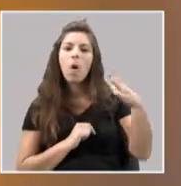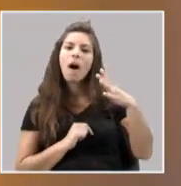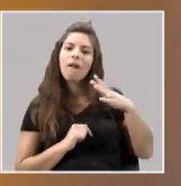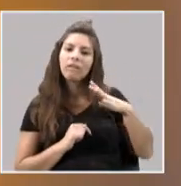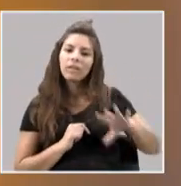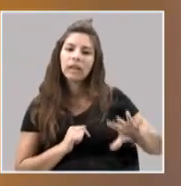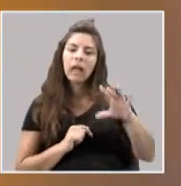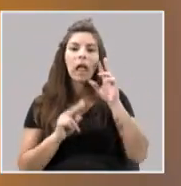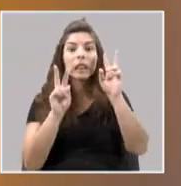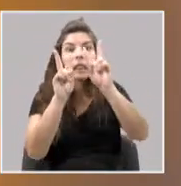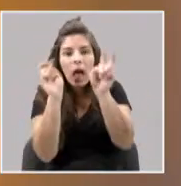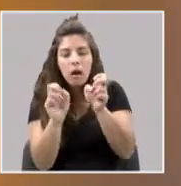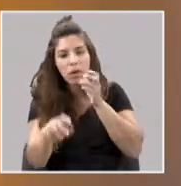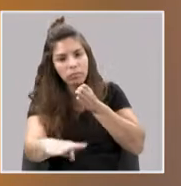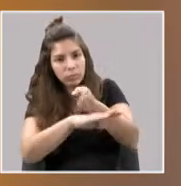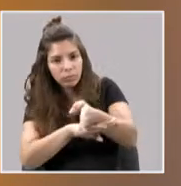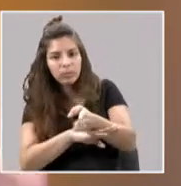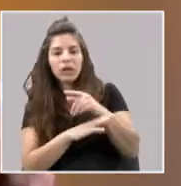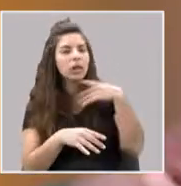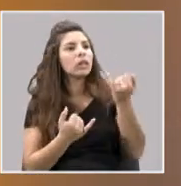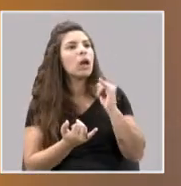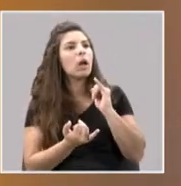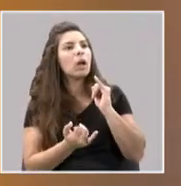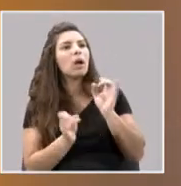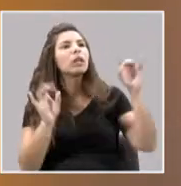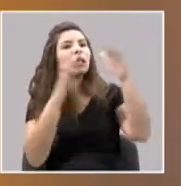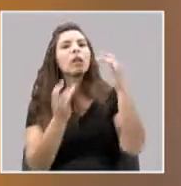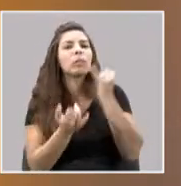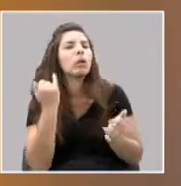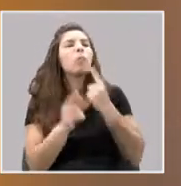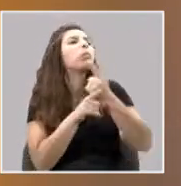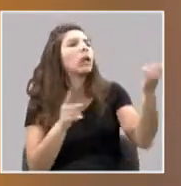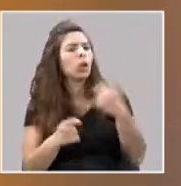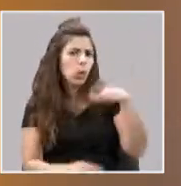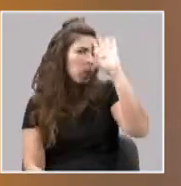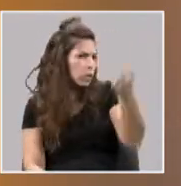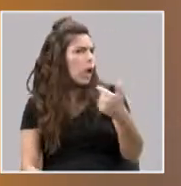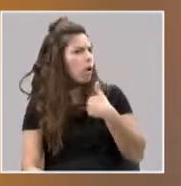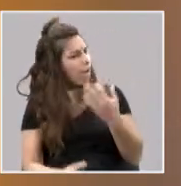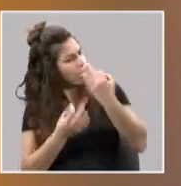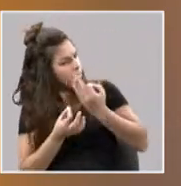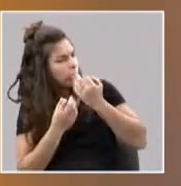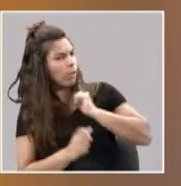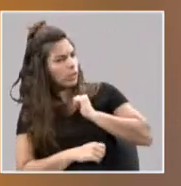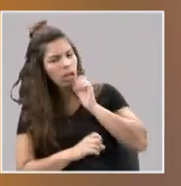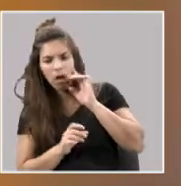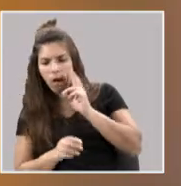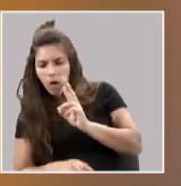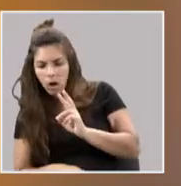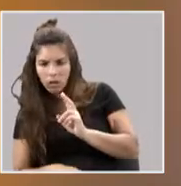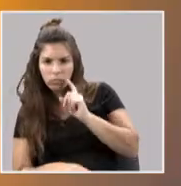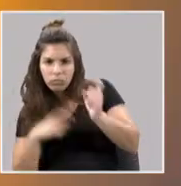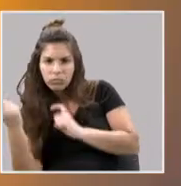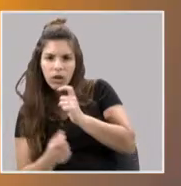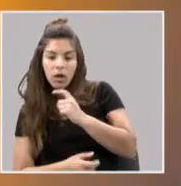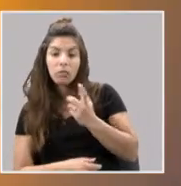os perigos num tema em específico, não só dizer, ah, a internet é perigosa, porque as pessoas ficam, porquê? Mas eu sei usar a internet a meu favor. Eu queria mostrar